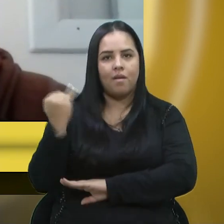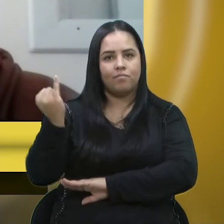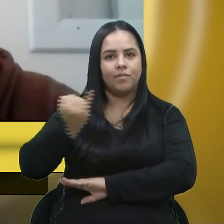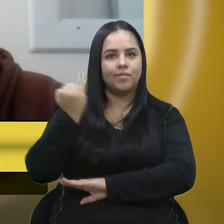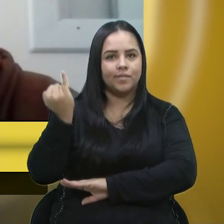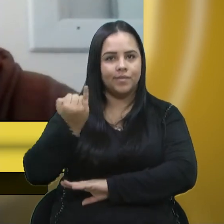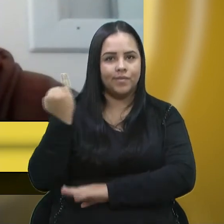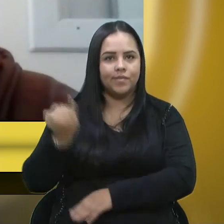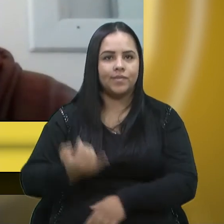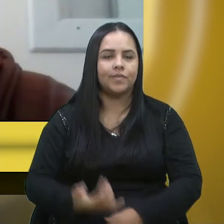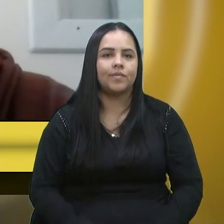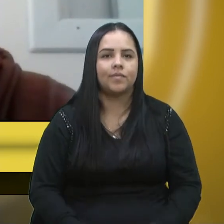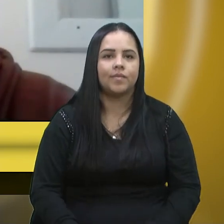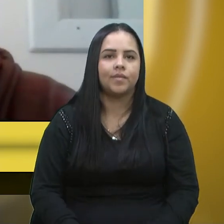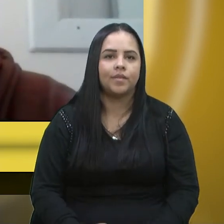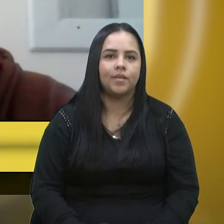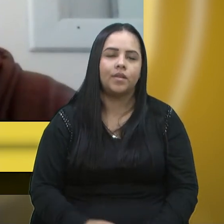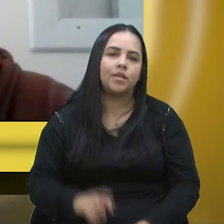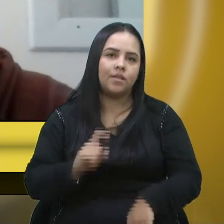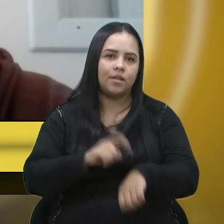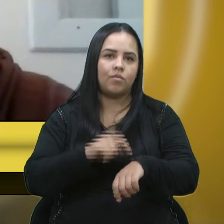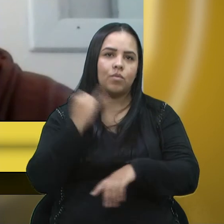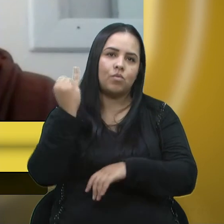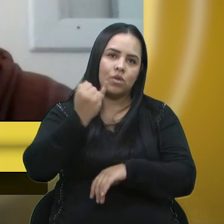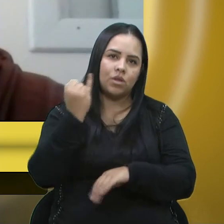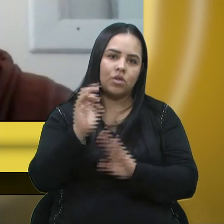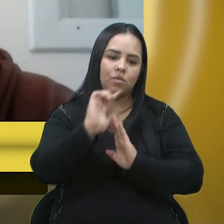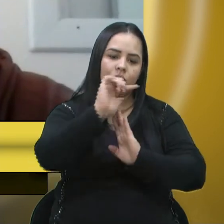no momento oportuno votarei favorável.